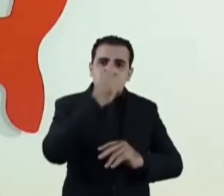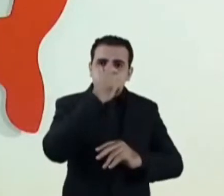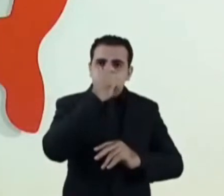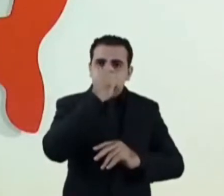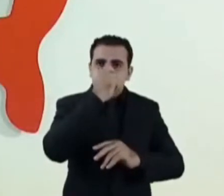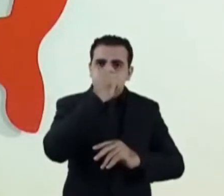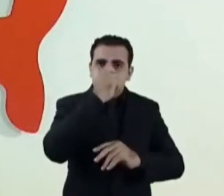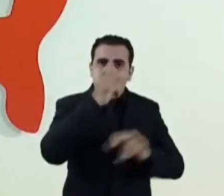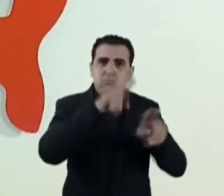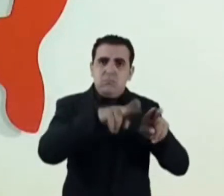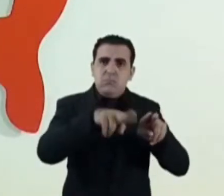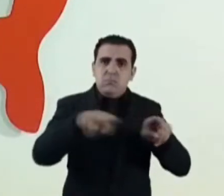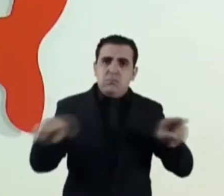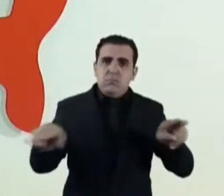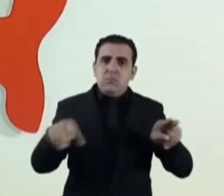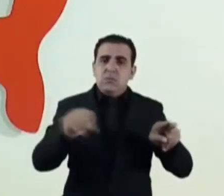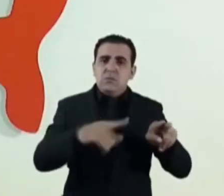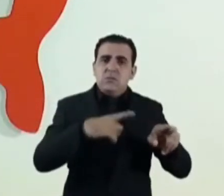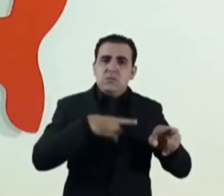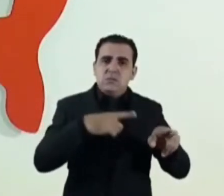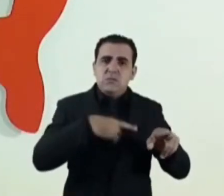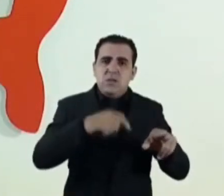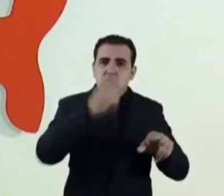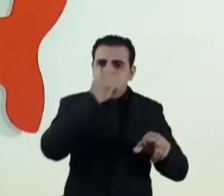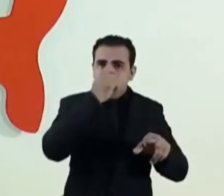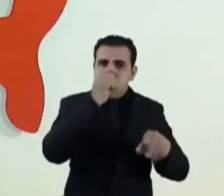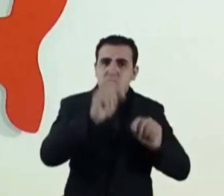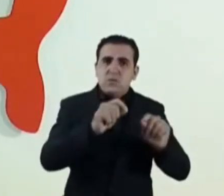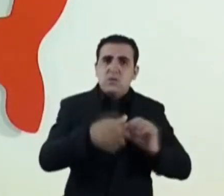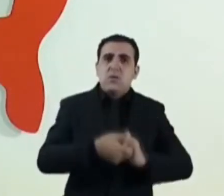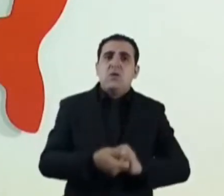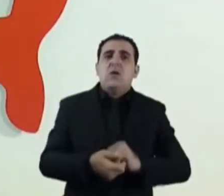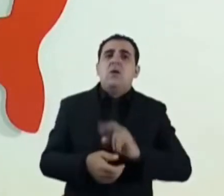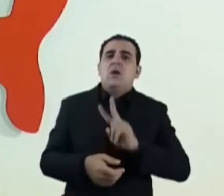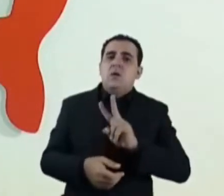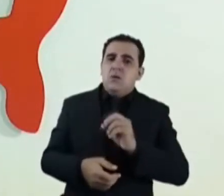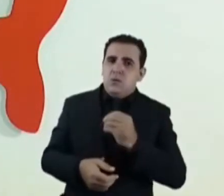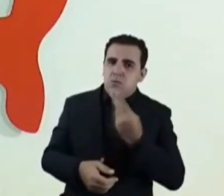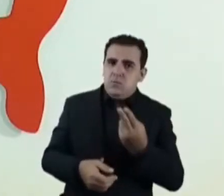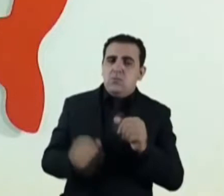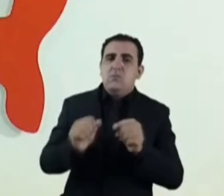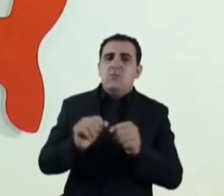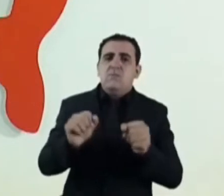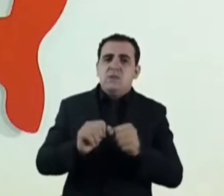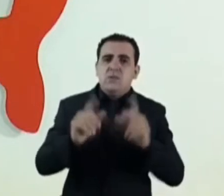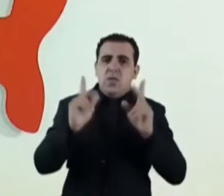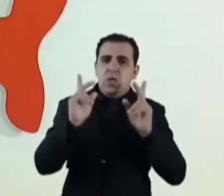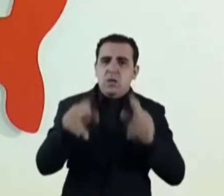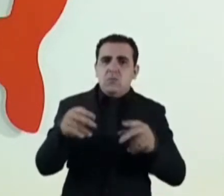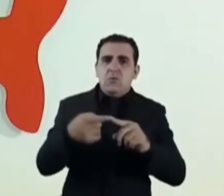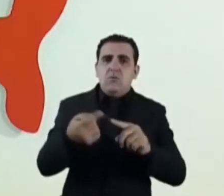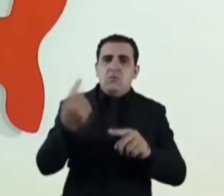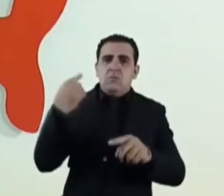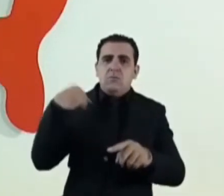sobrecarregando, se inviabilizando, é evidente que, assim como nós fazemos